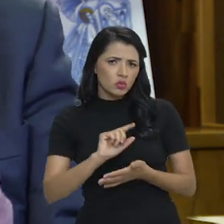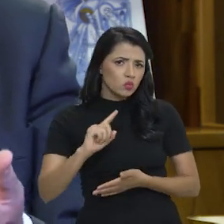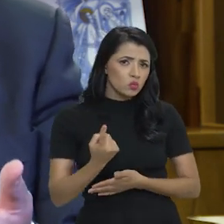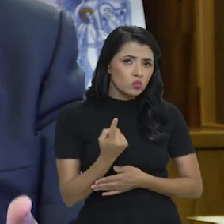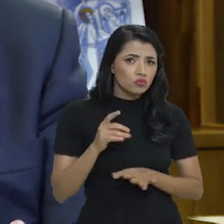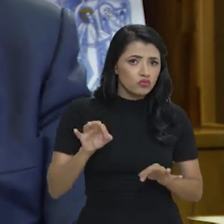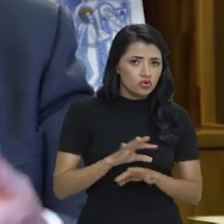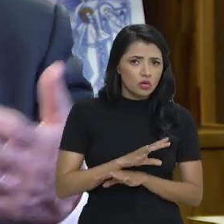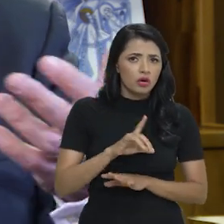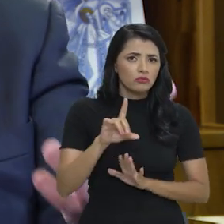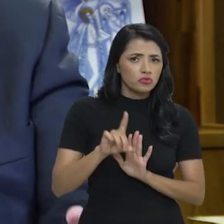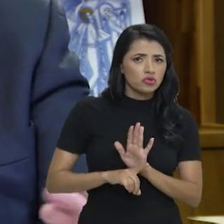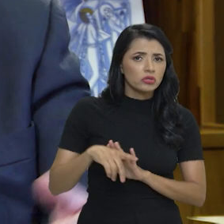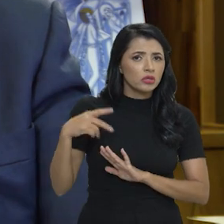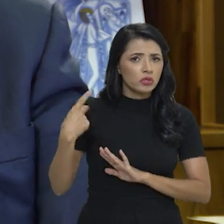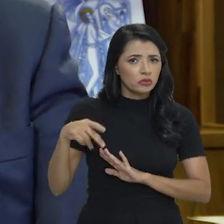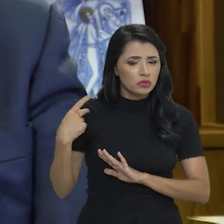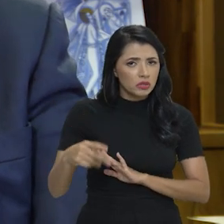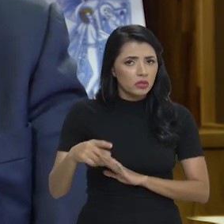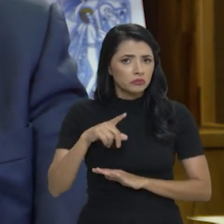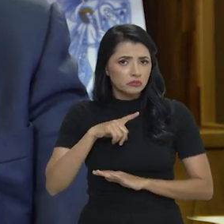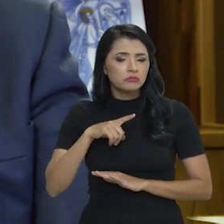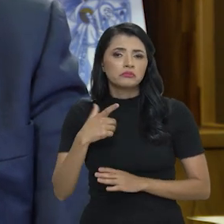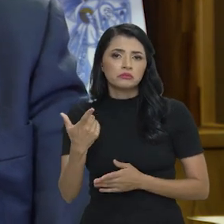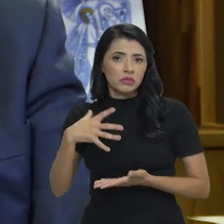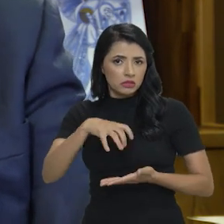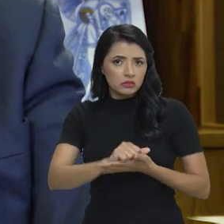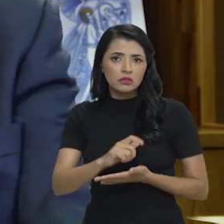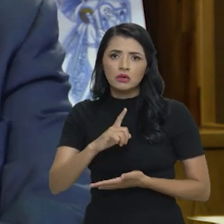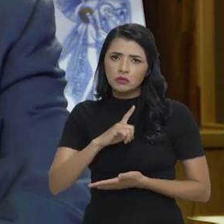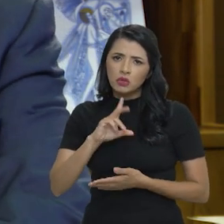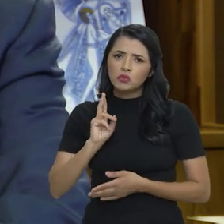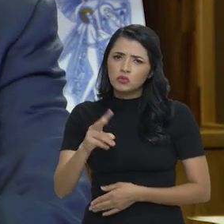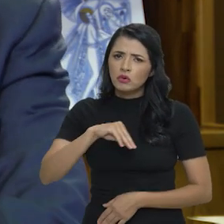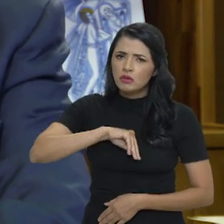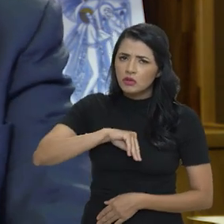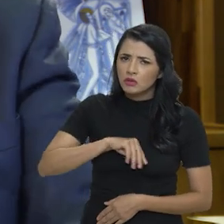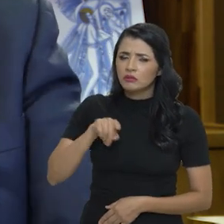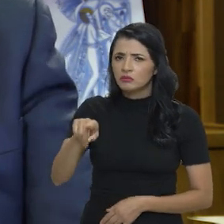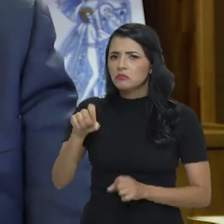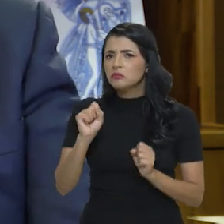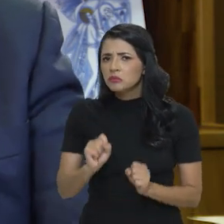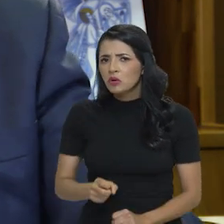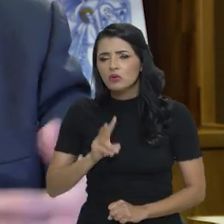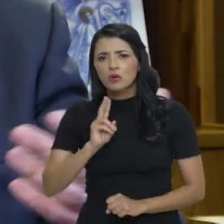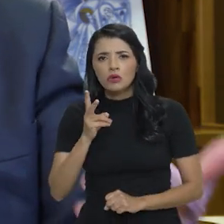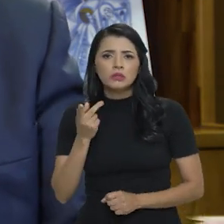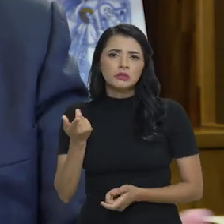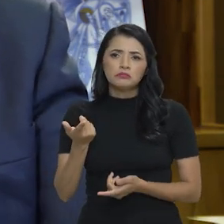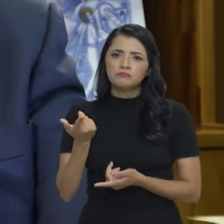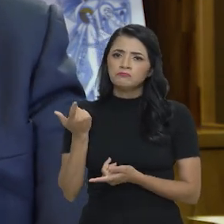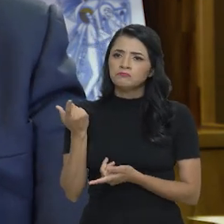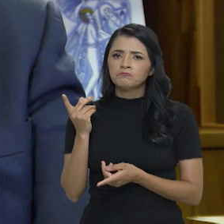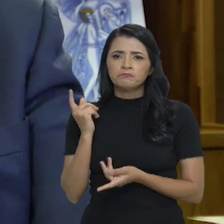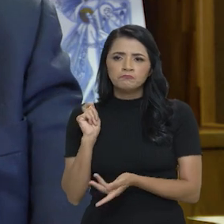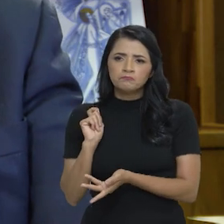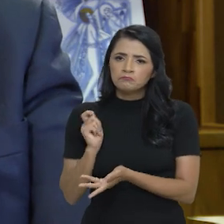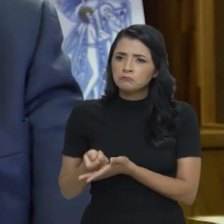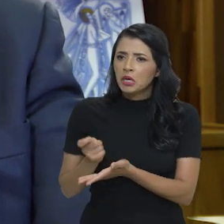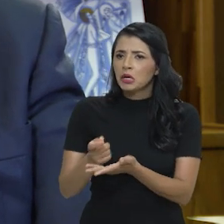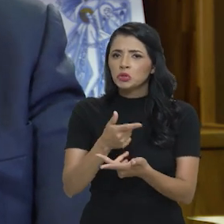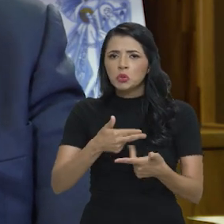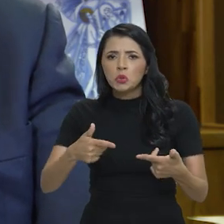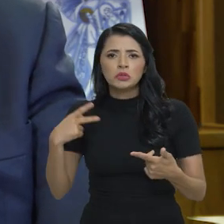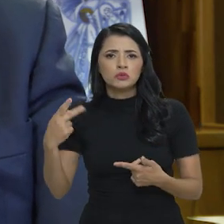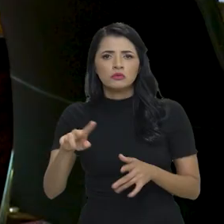ele está cadastrado para o direito ao Bolsa Família, para manutenção de uma renda, para que ele possa sustentar a sua família